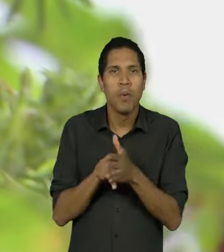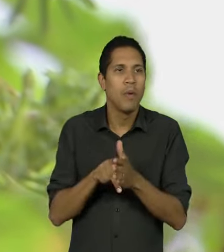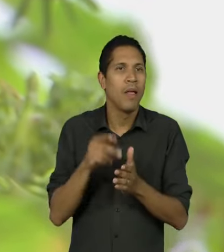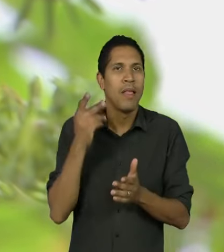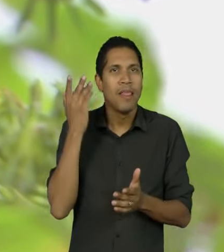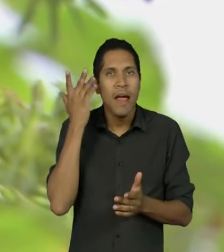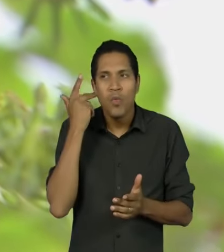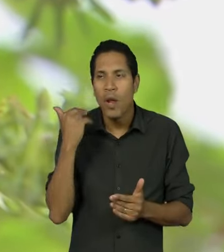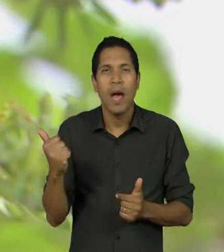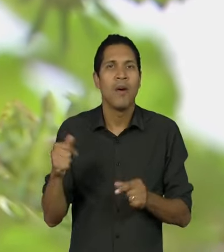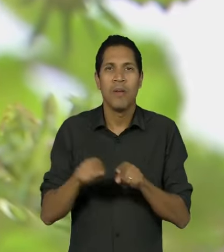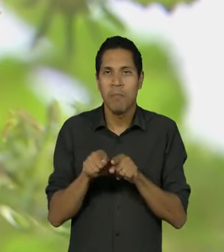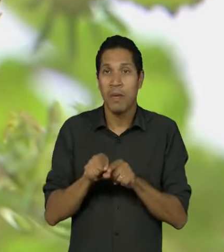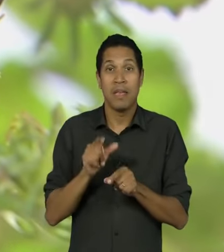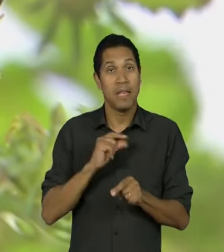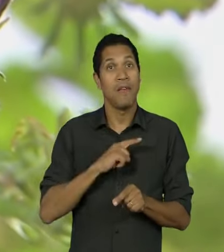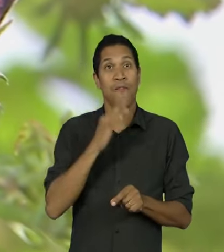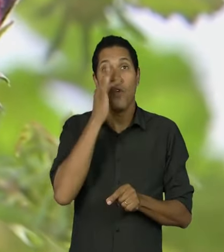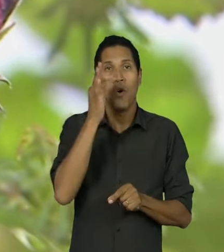de hibisco.